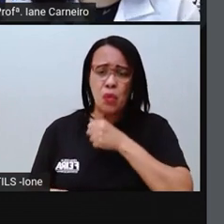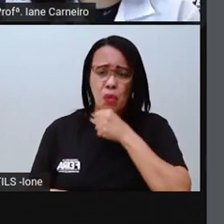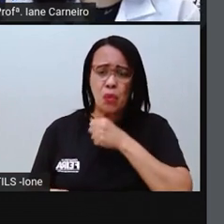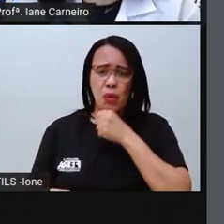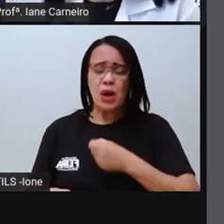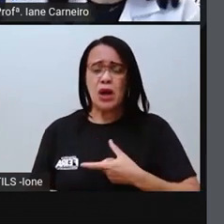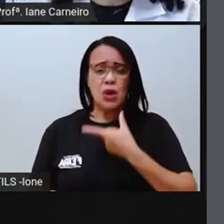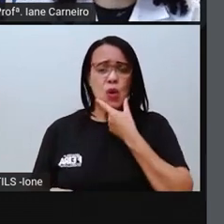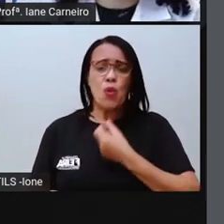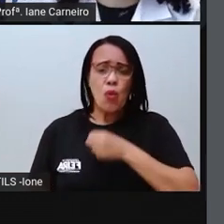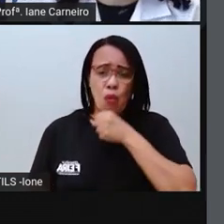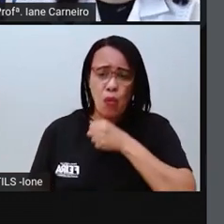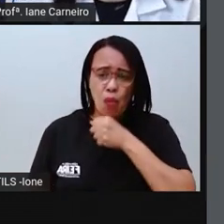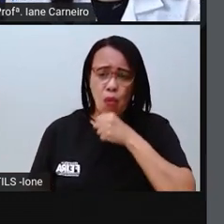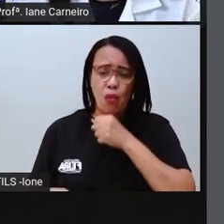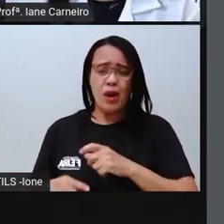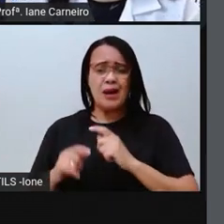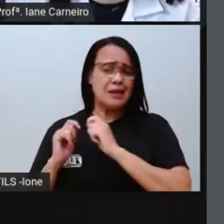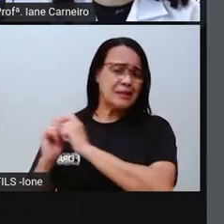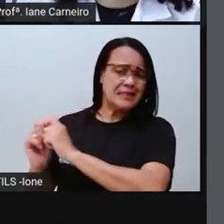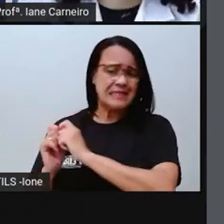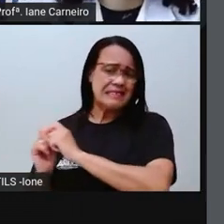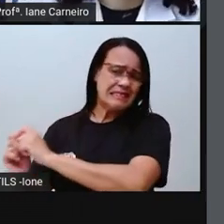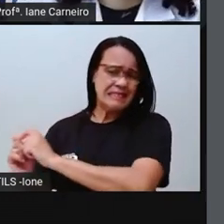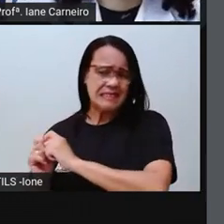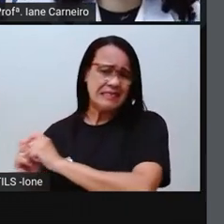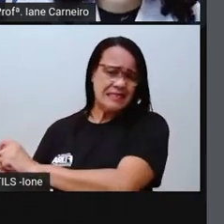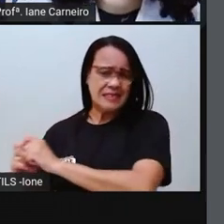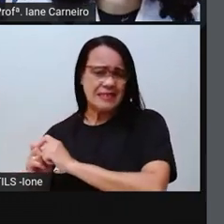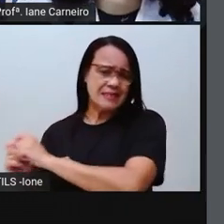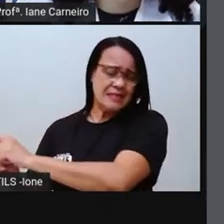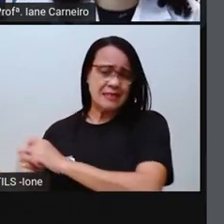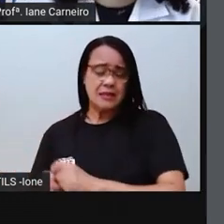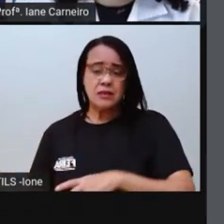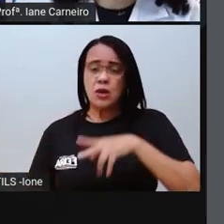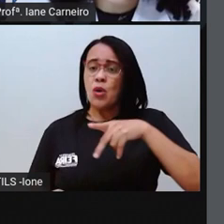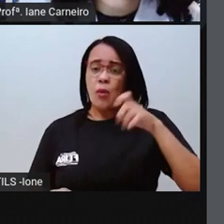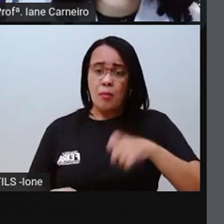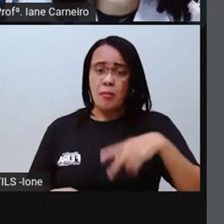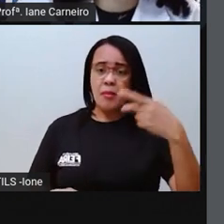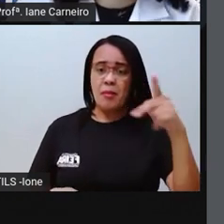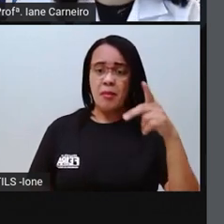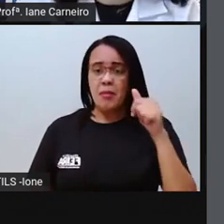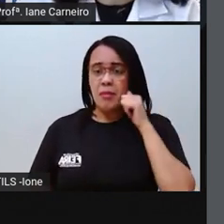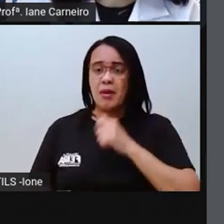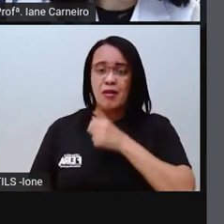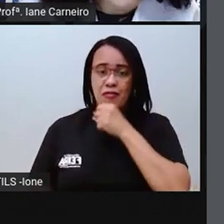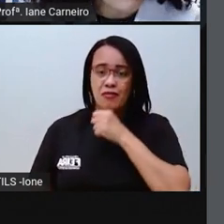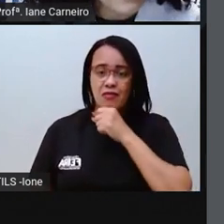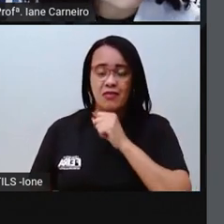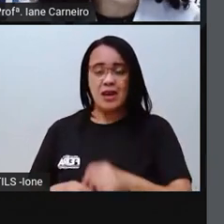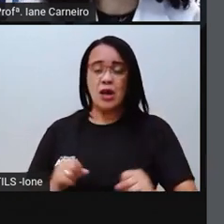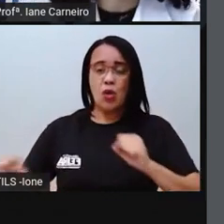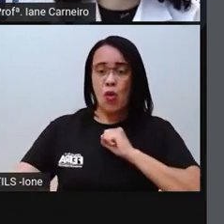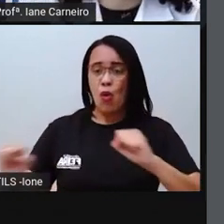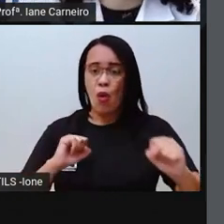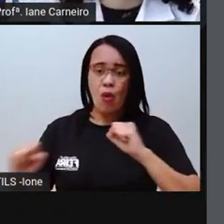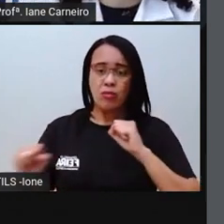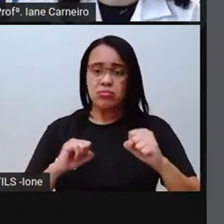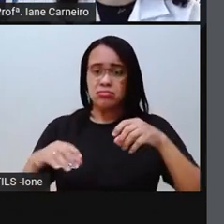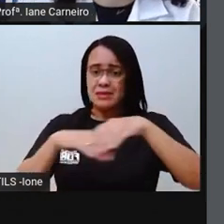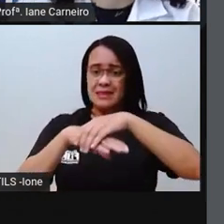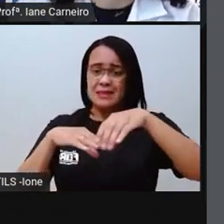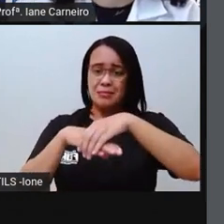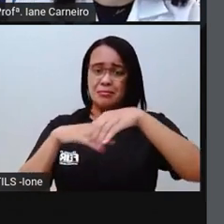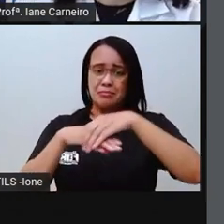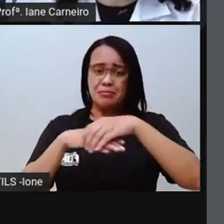cachorro puxando? Eu aguento, até quando? O pé da velha, correndo, com o gato no sapato, miando,